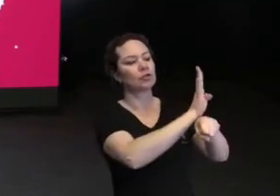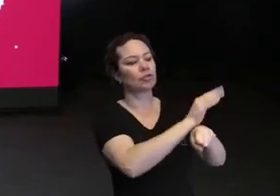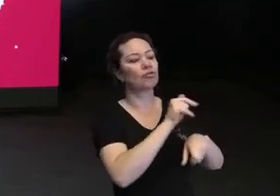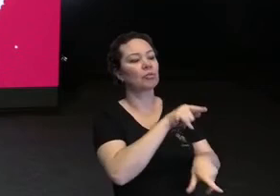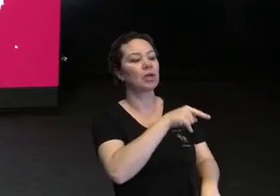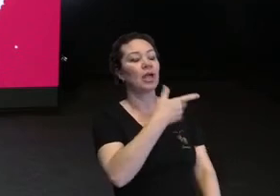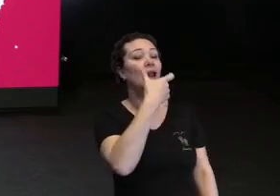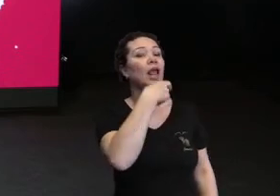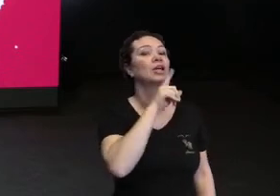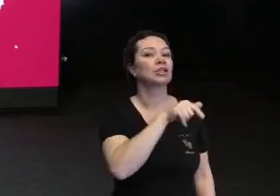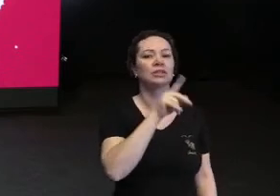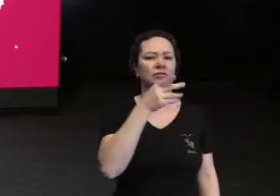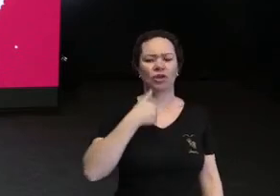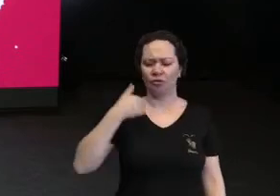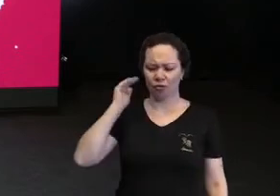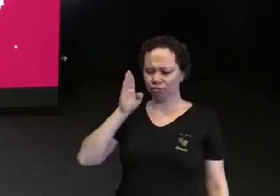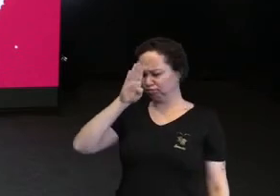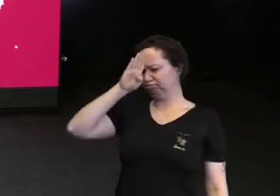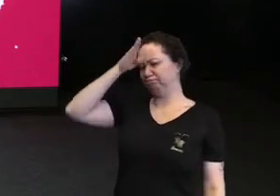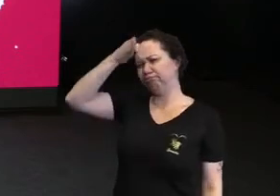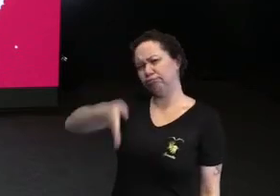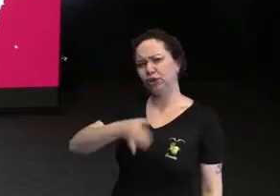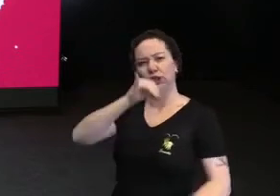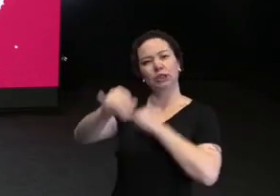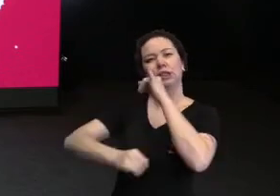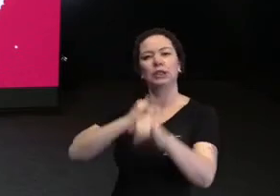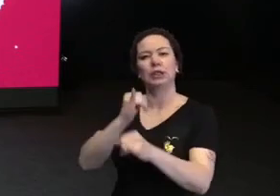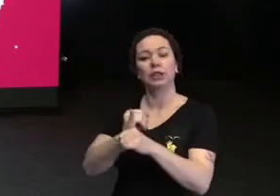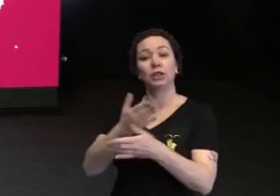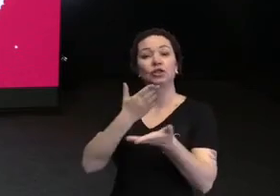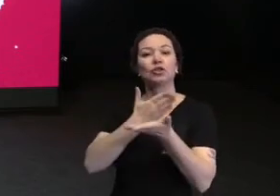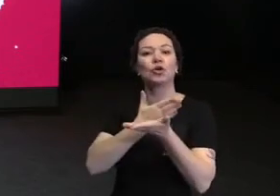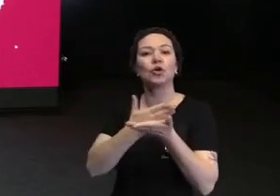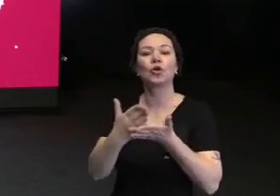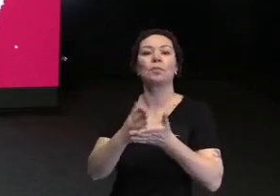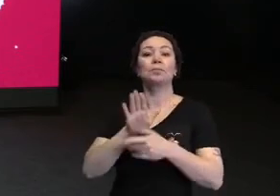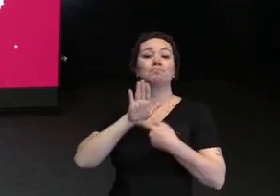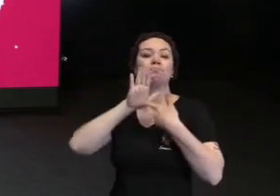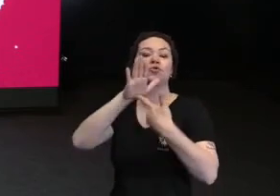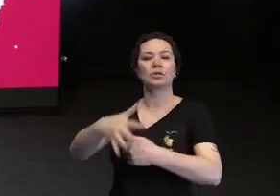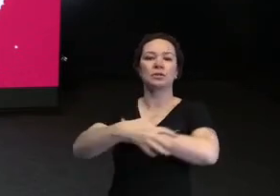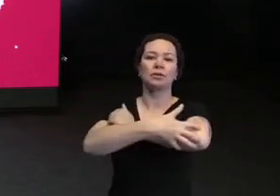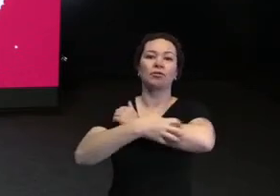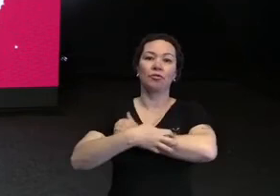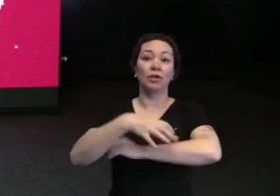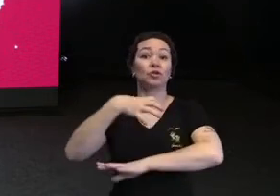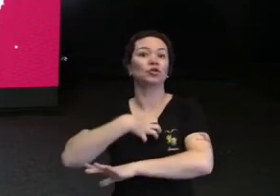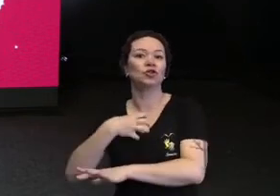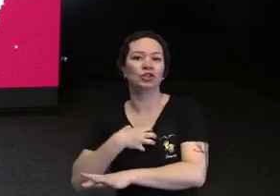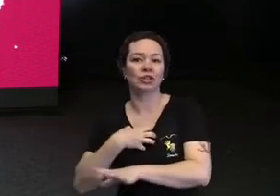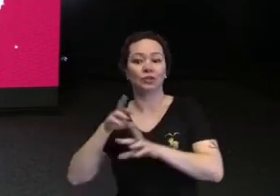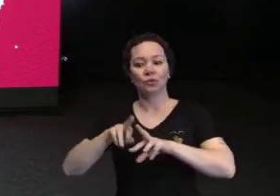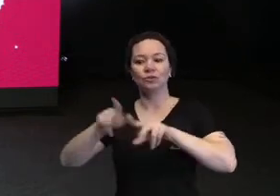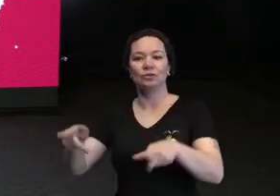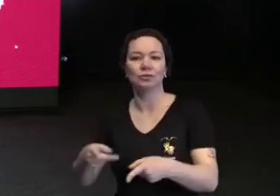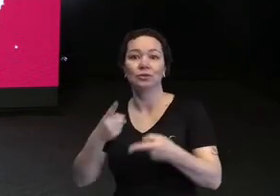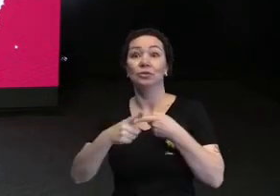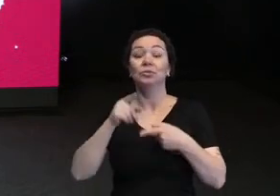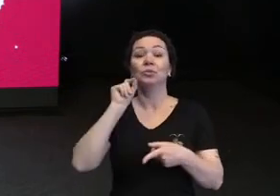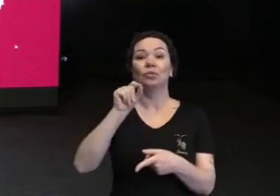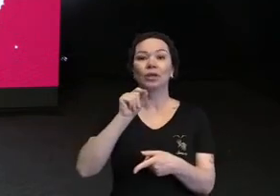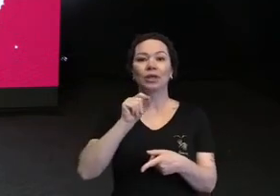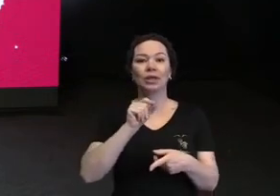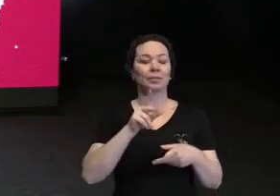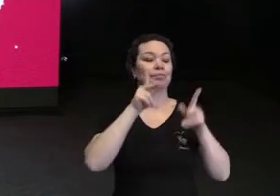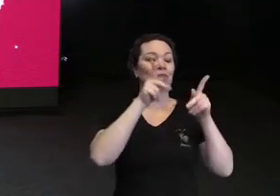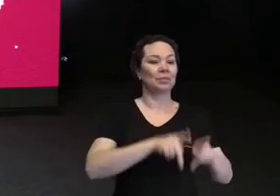jogar na internet e começar a tentar formar público, mostrar a favela de uma maneira como ela não é mostrada. Sabe por quê? Porque